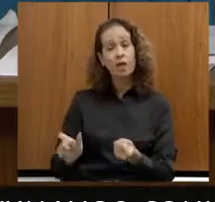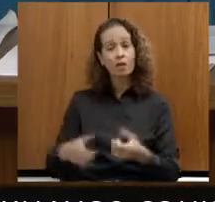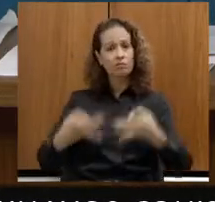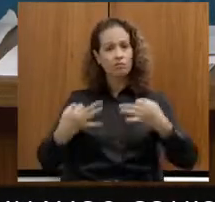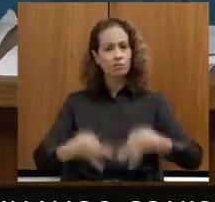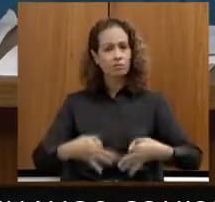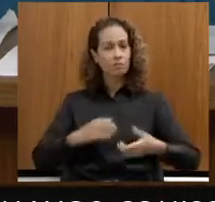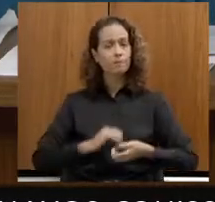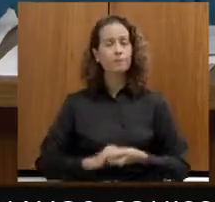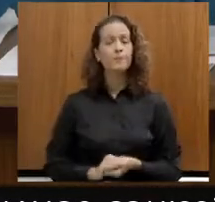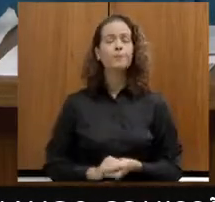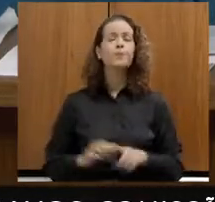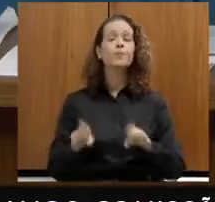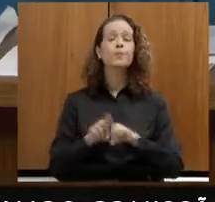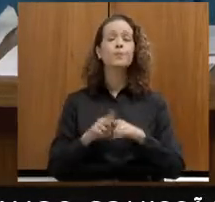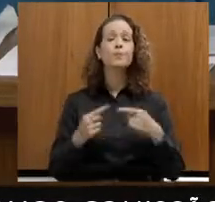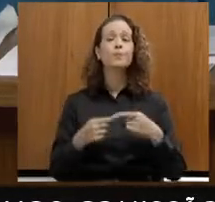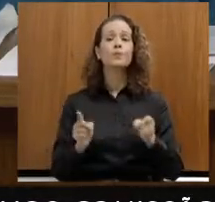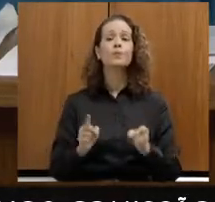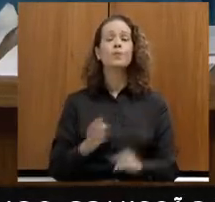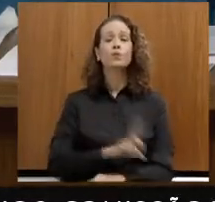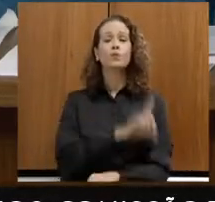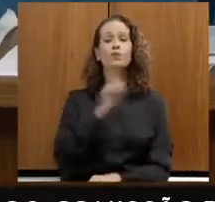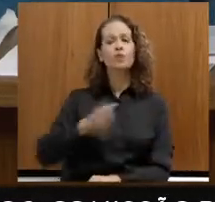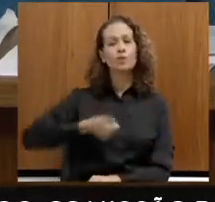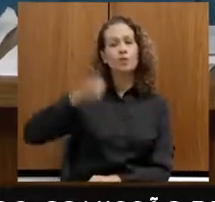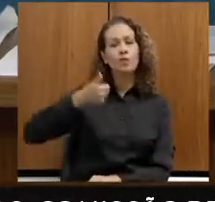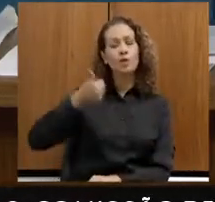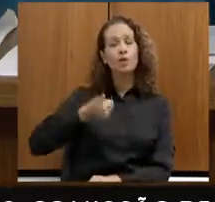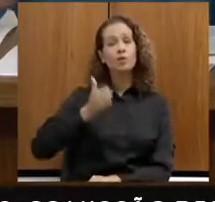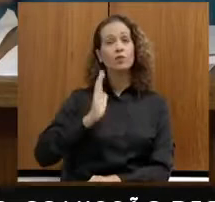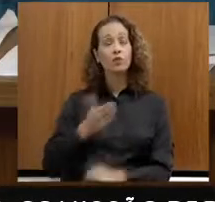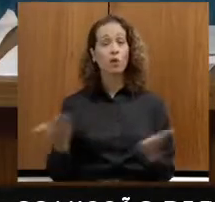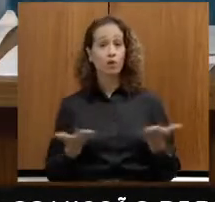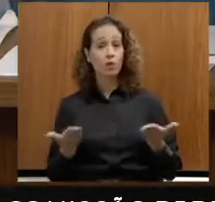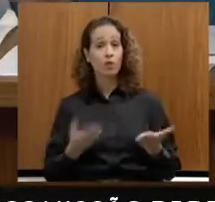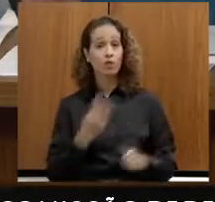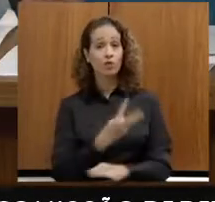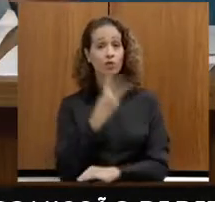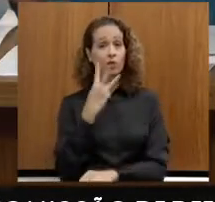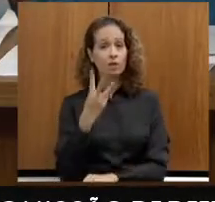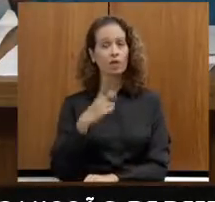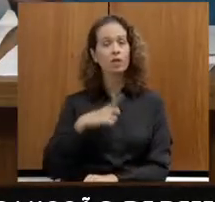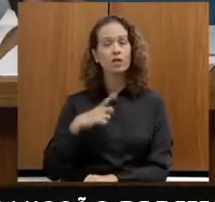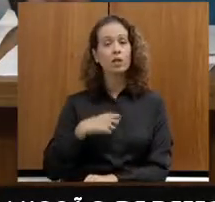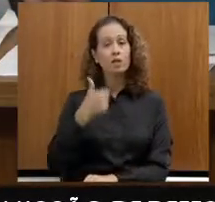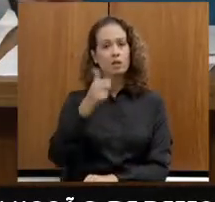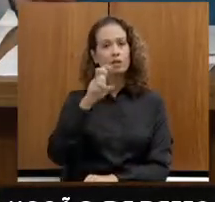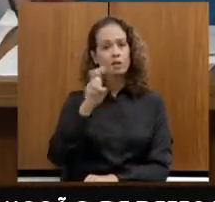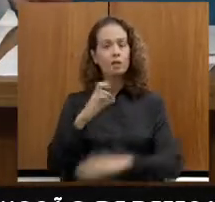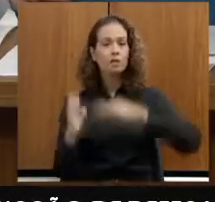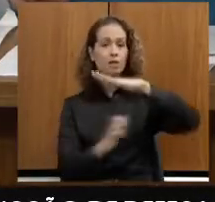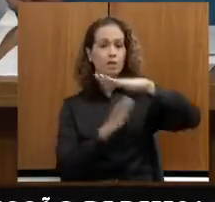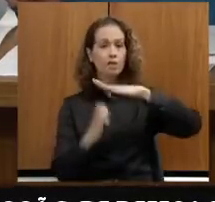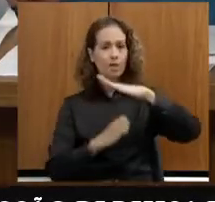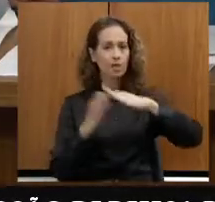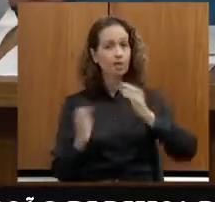Nós lançamos no dia 1º e nós já temos hoje, no dia 3, 15 empresas já participantes.